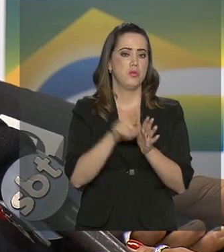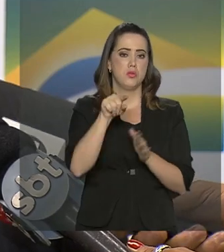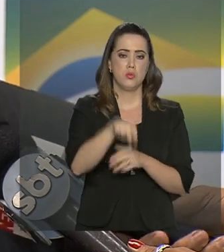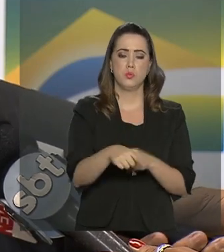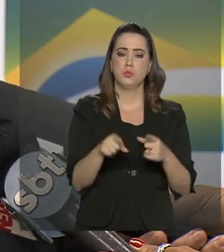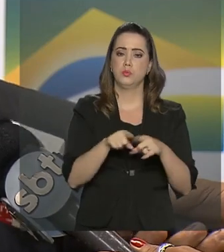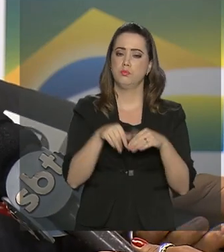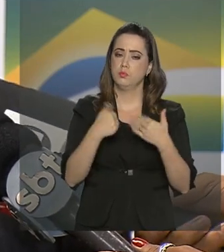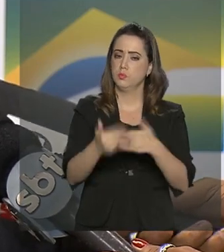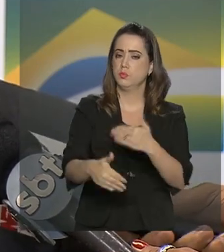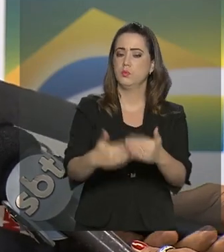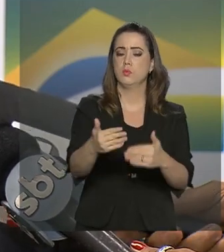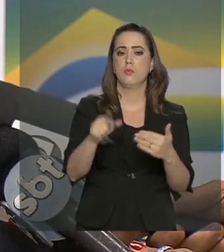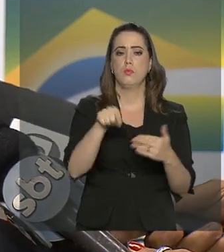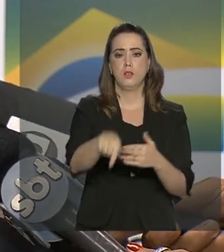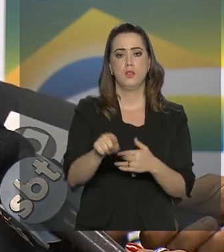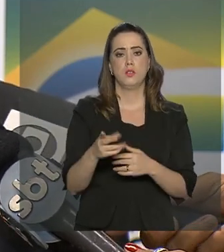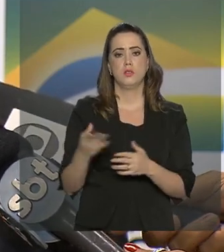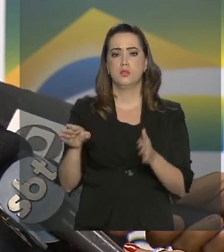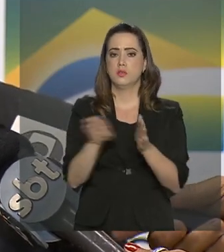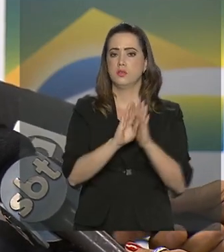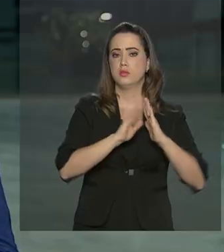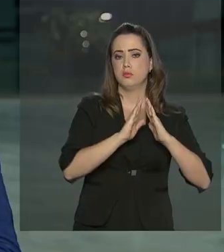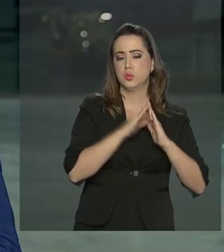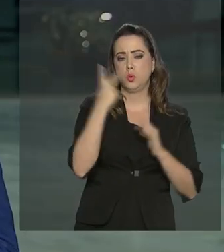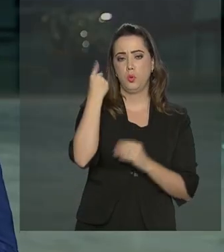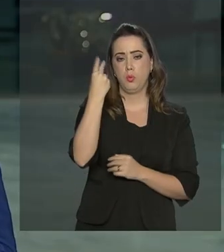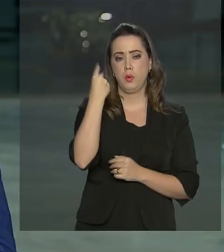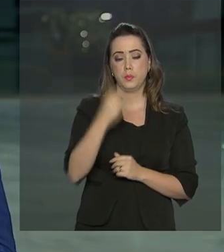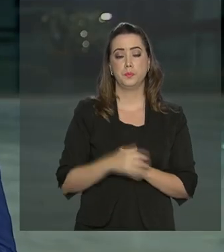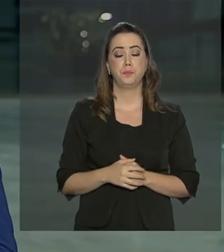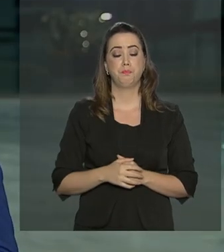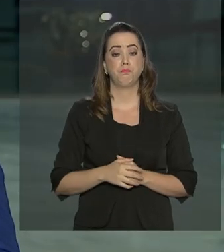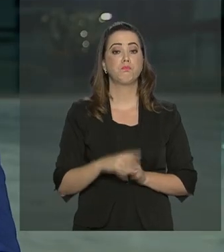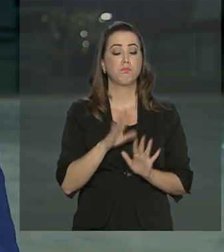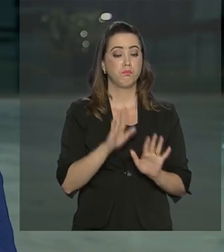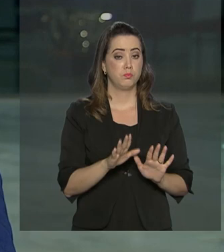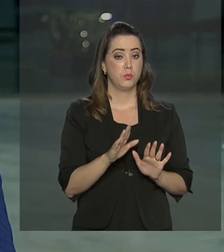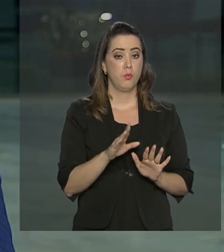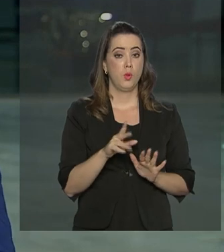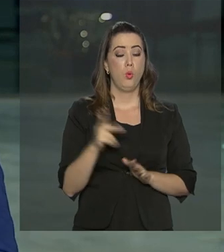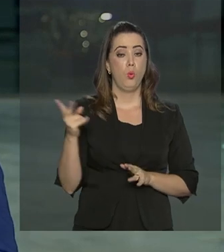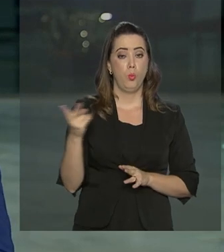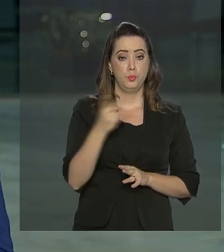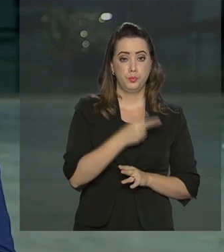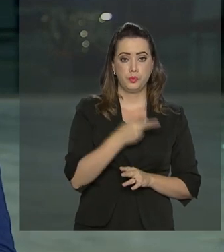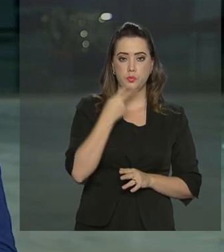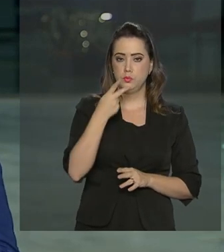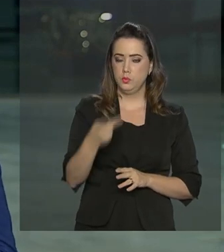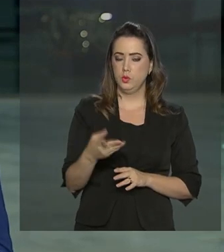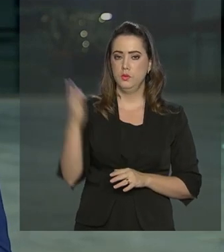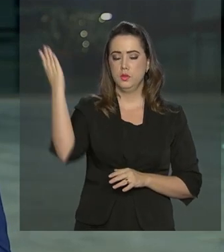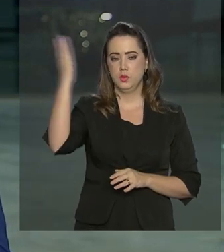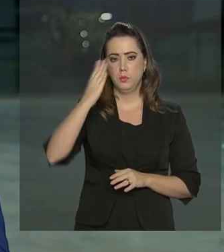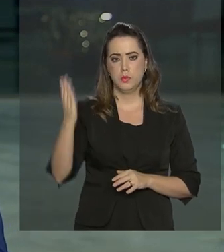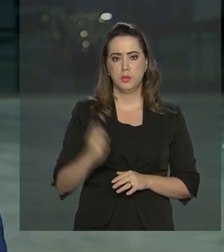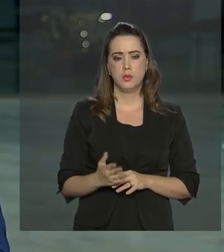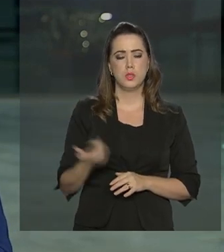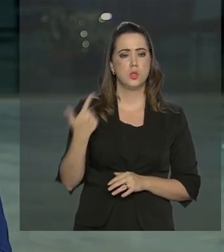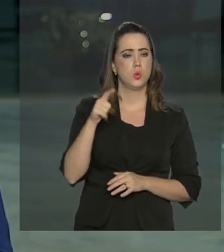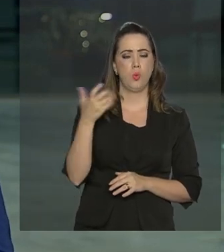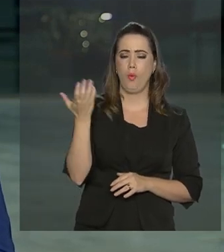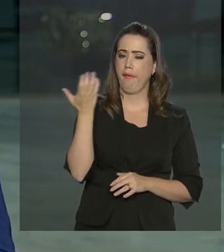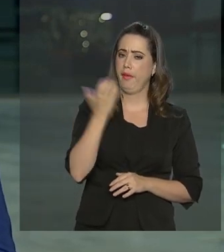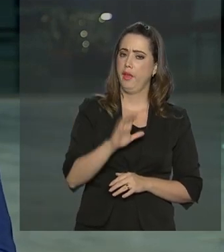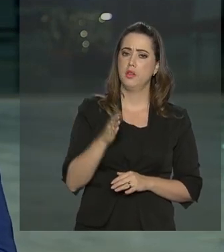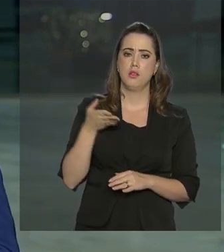em Maiketia e vai se destinar lá para a casa dele. Hamilton Mourão e o ministro Ernesto Araújo declaram que o Brasil não